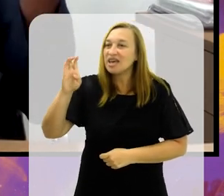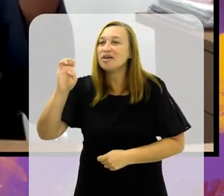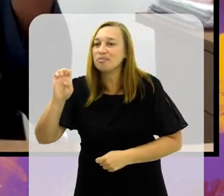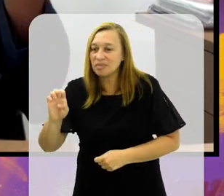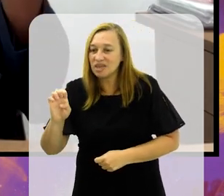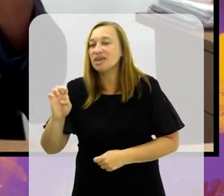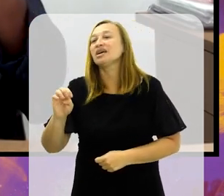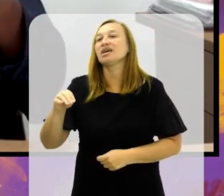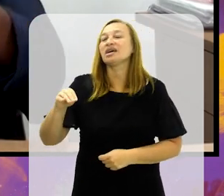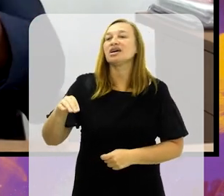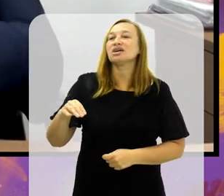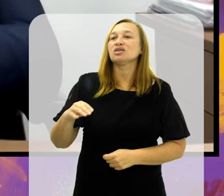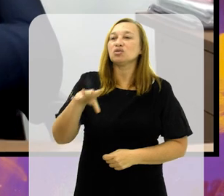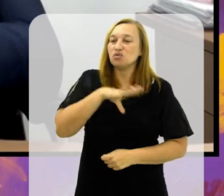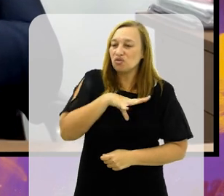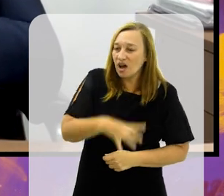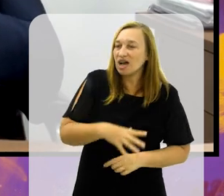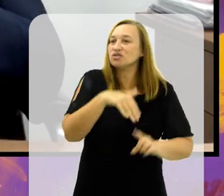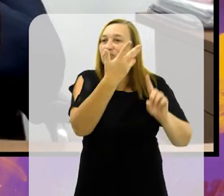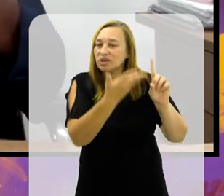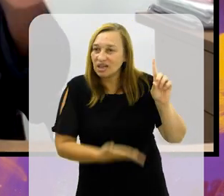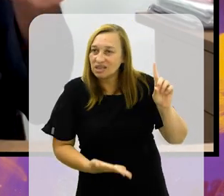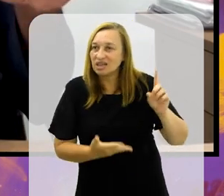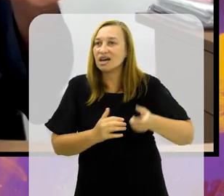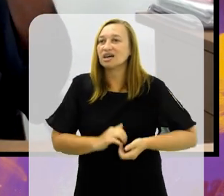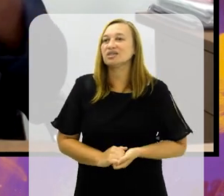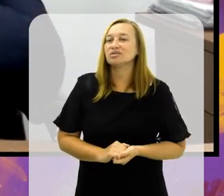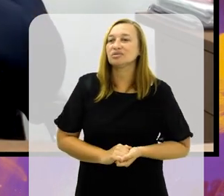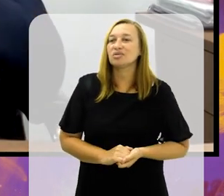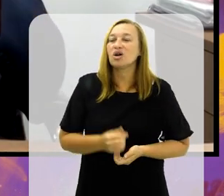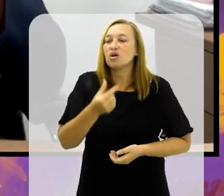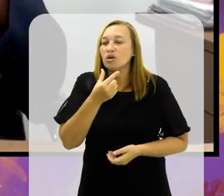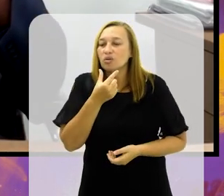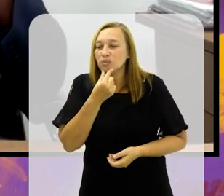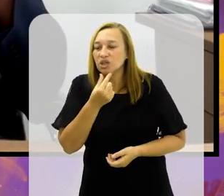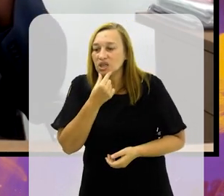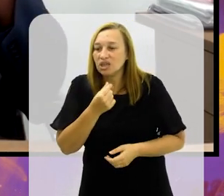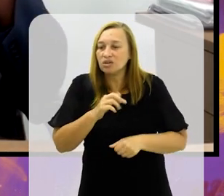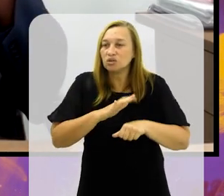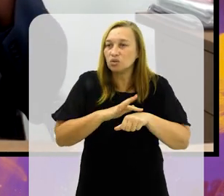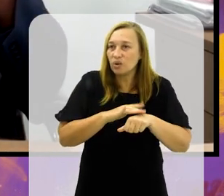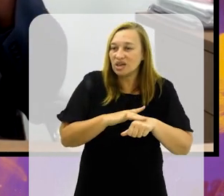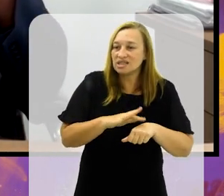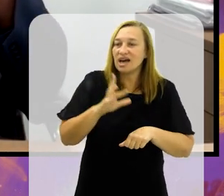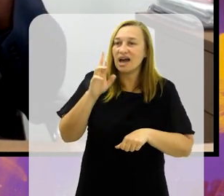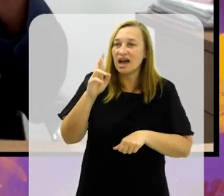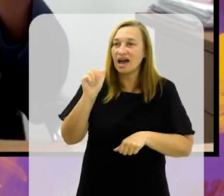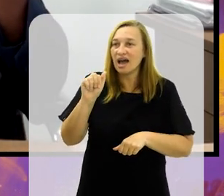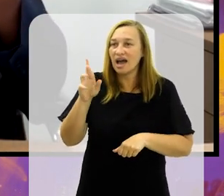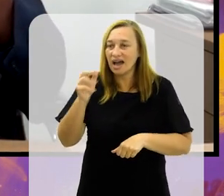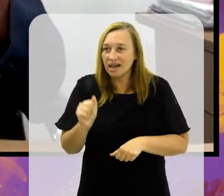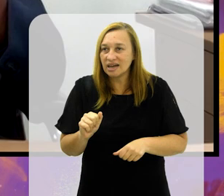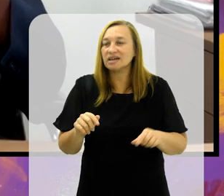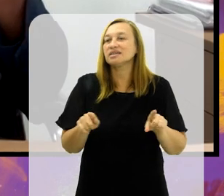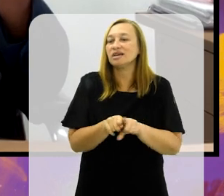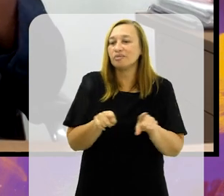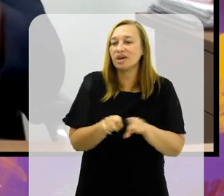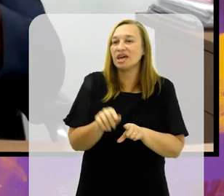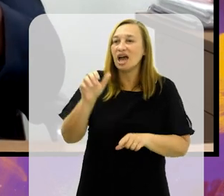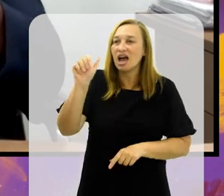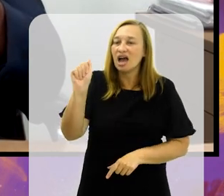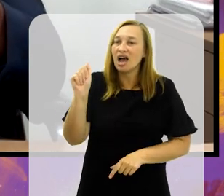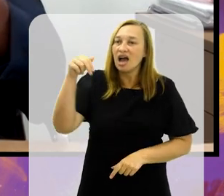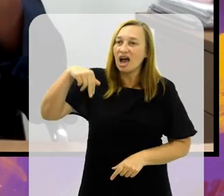homenageado, o Gui, o menininho com doenças raras foi homenageado,